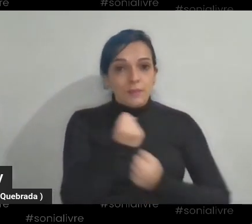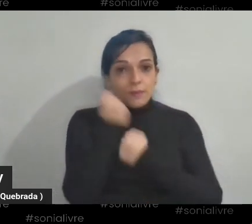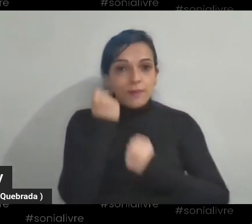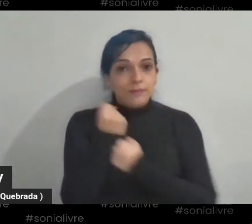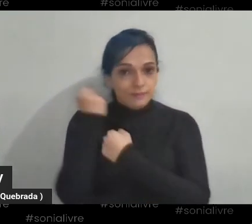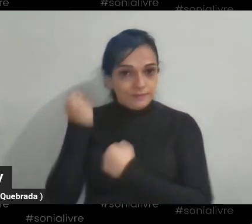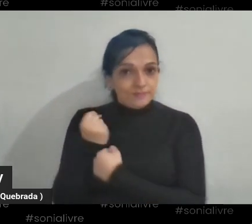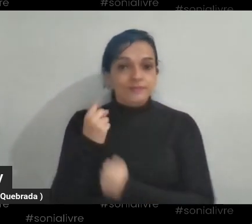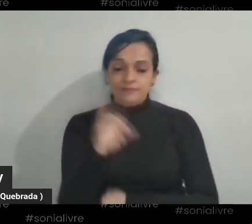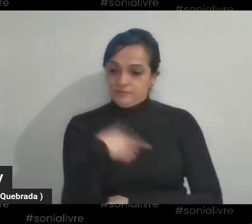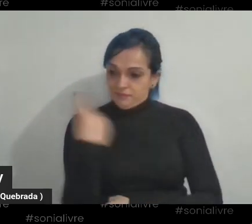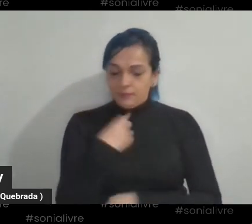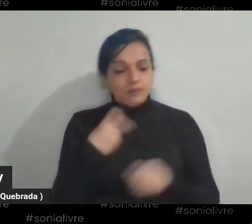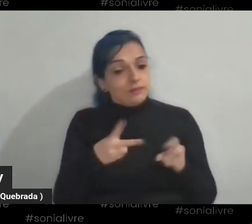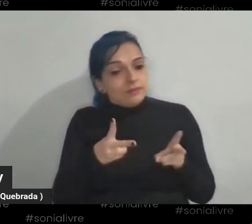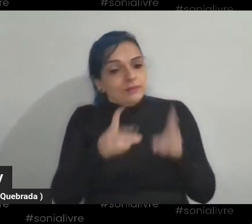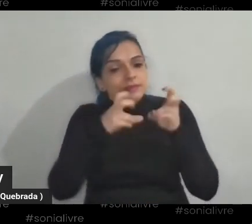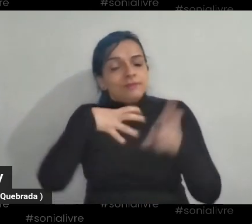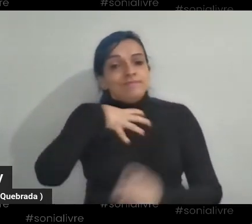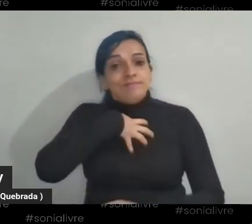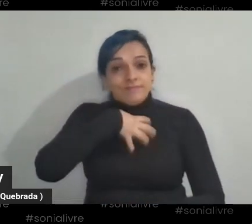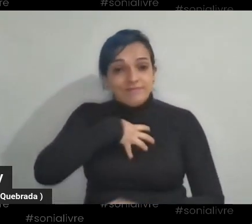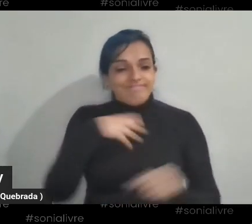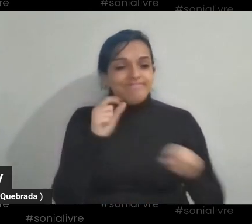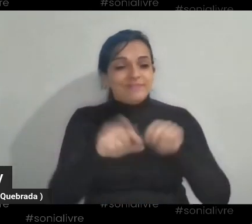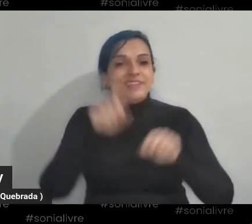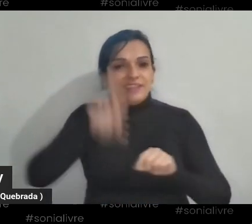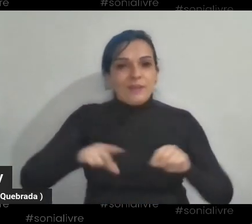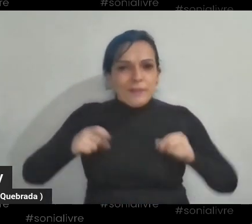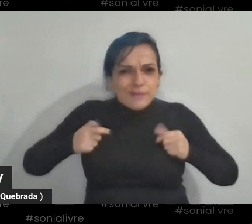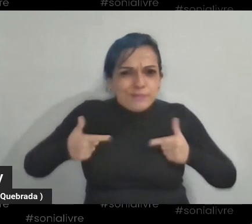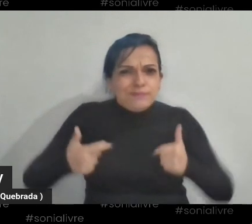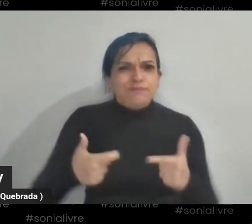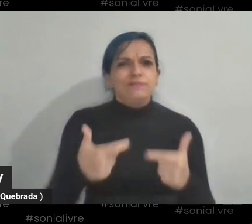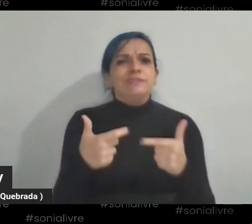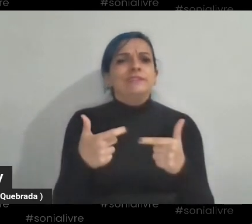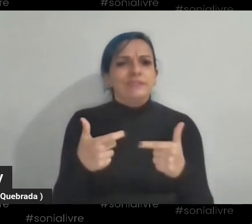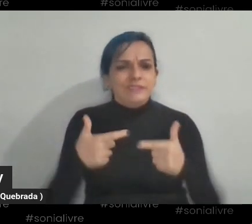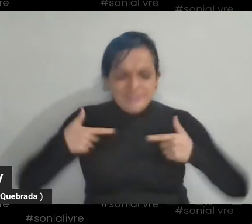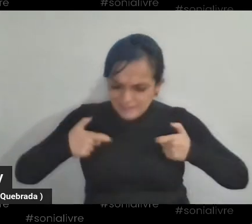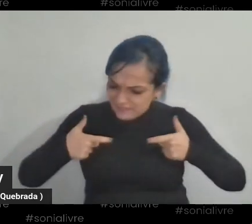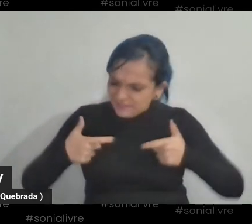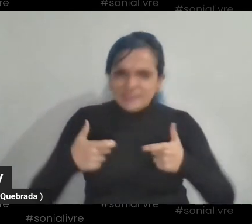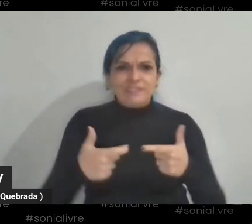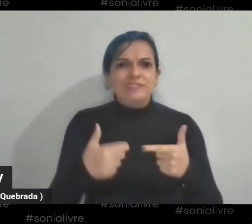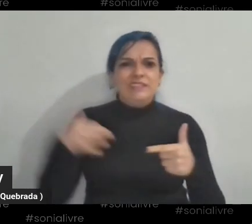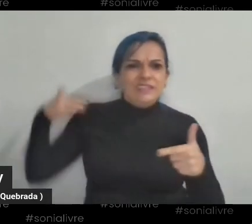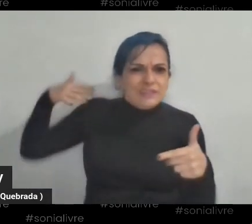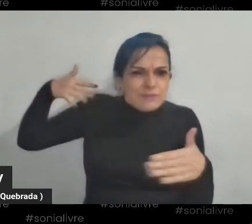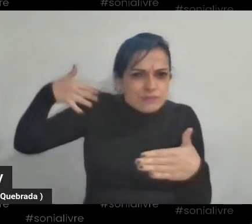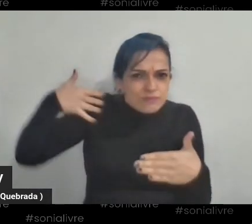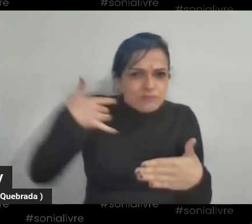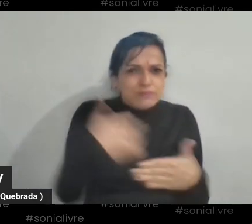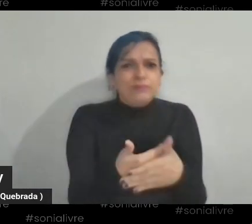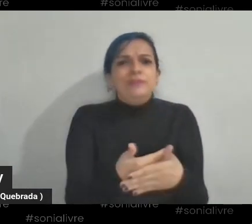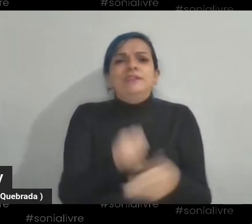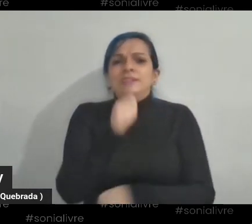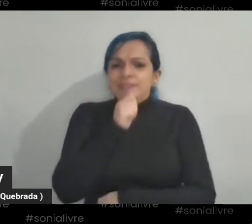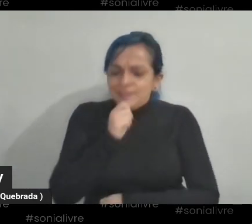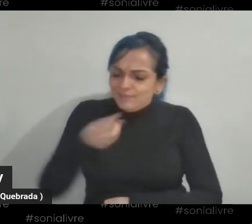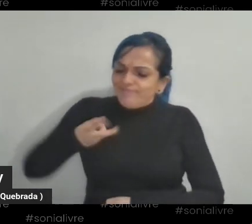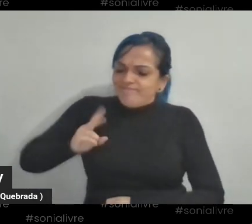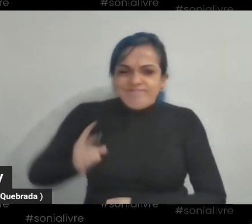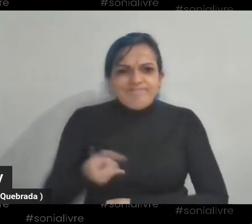gente percebe e sente que é uma guerra que existe há tempos e que ela ainda perdura e